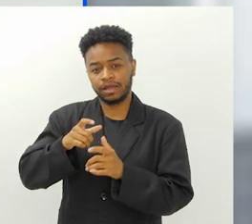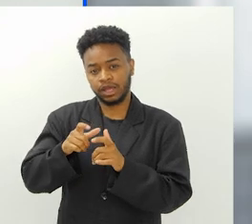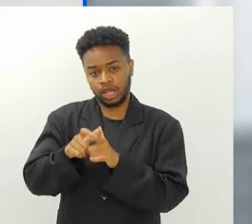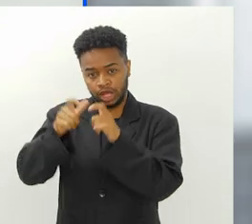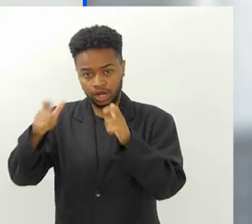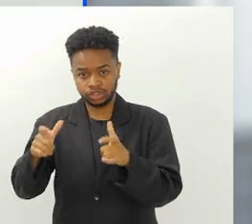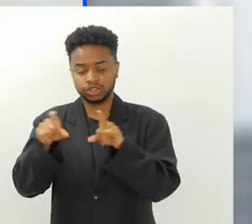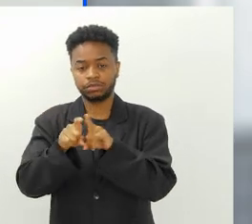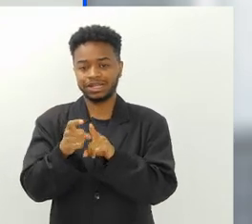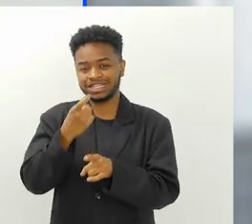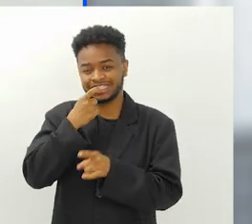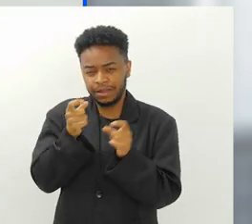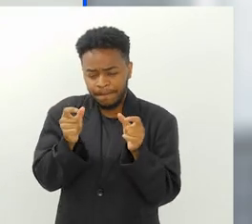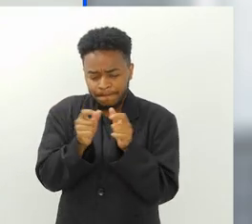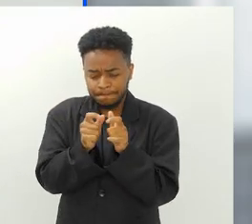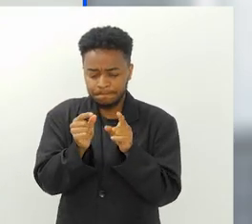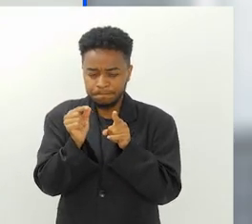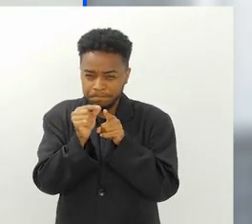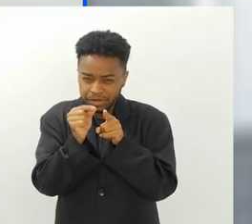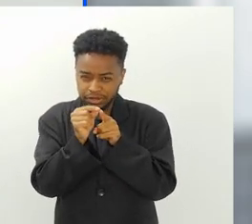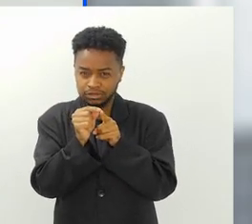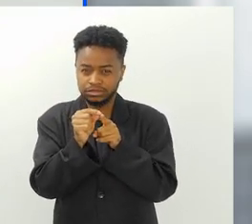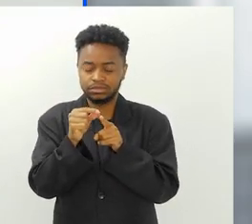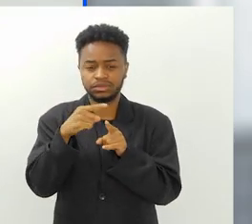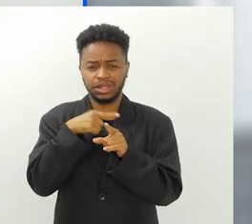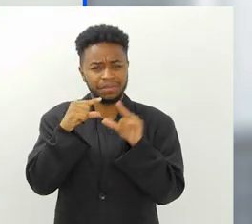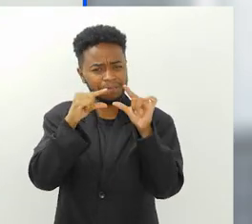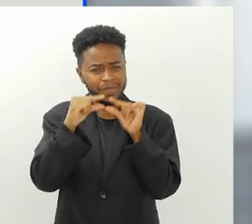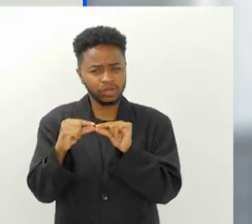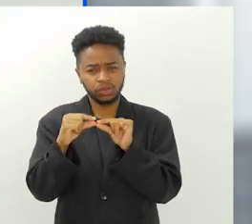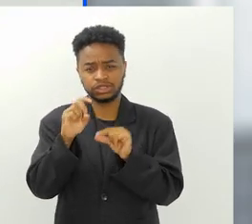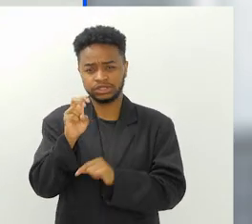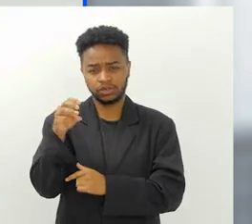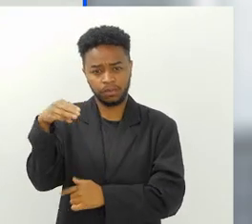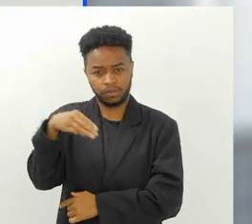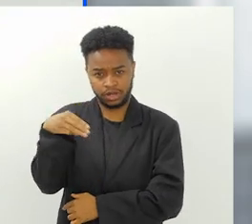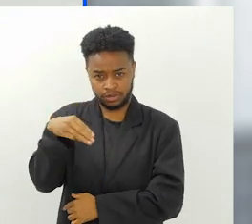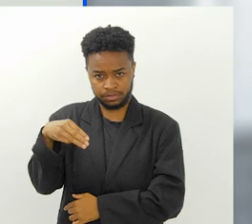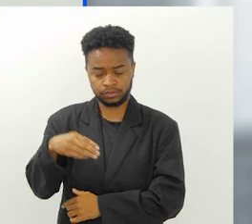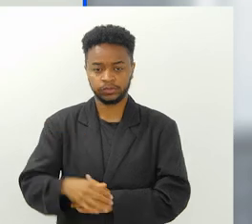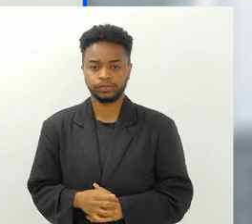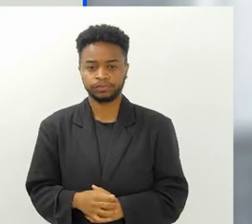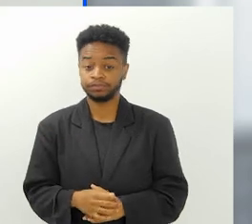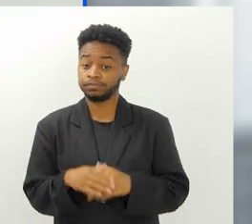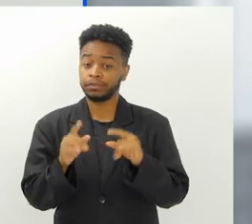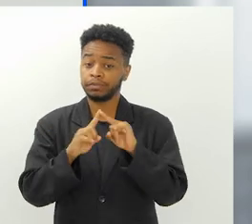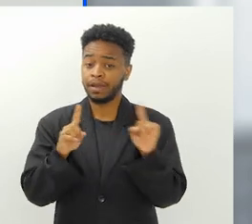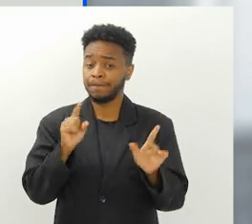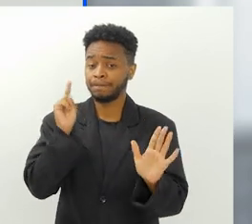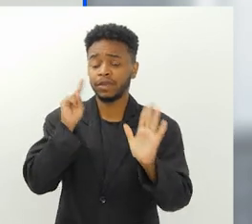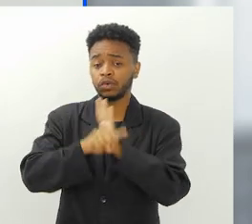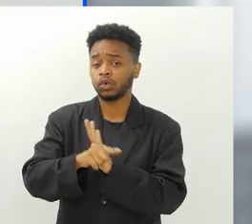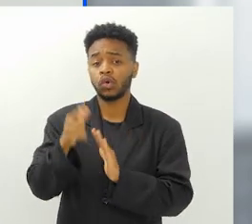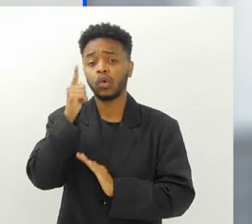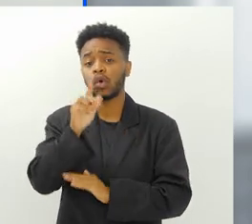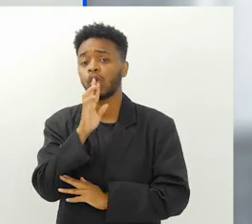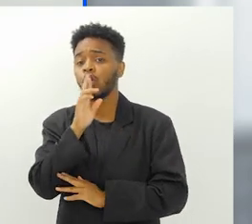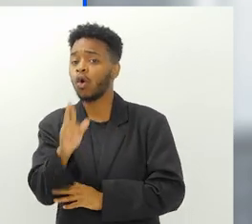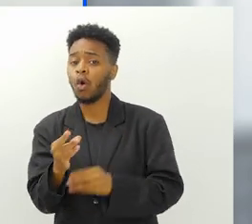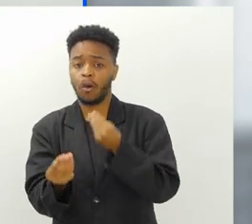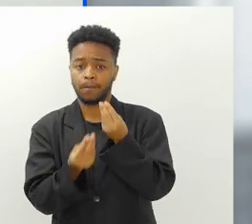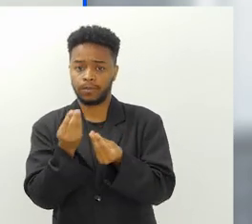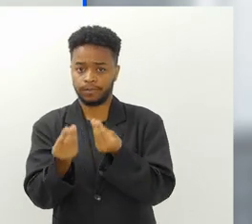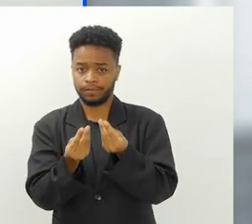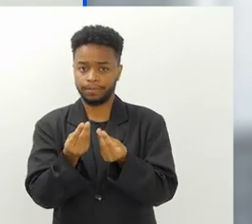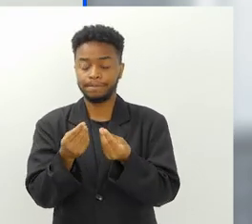microplásticos, que são aqueles plásticos de menores que 5 milímetros. Só que essa pergunta só poderia ser respondida se a gente